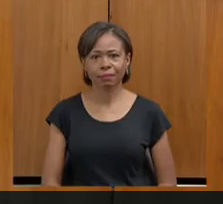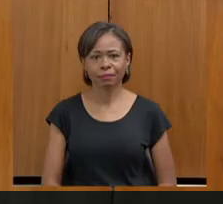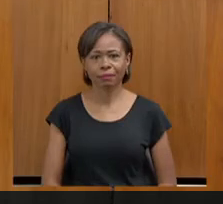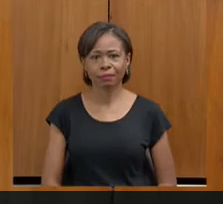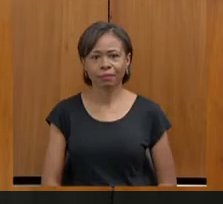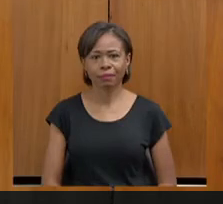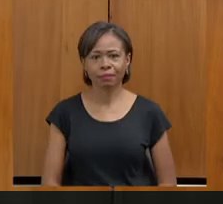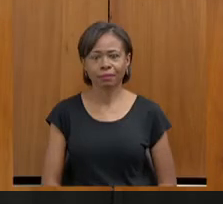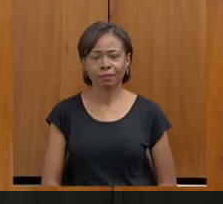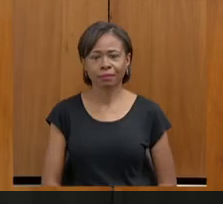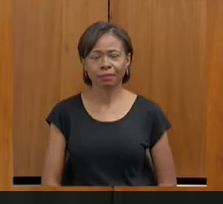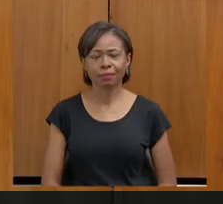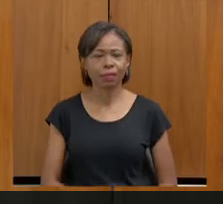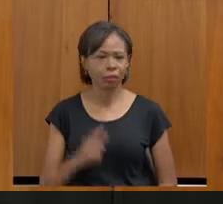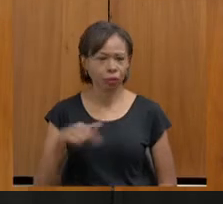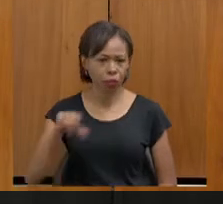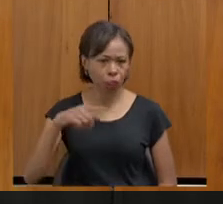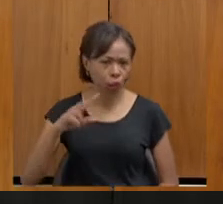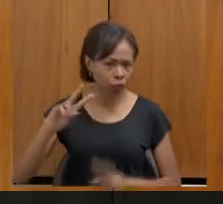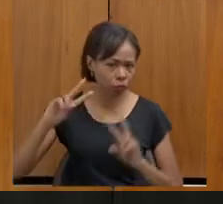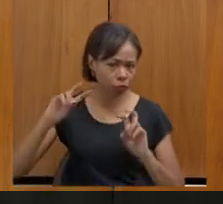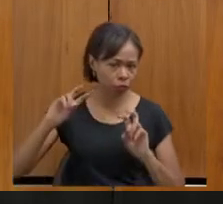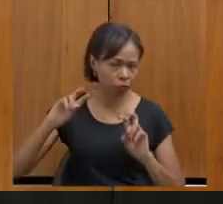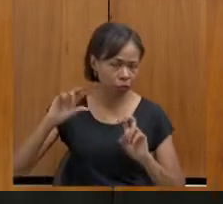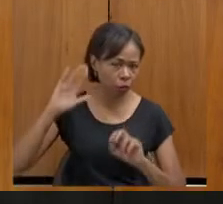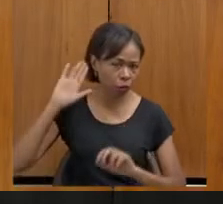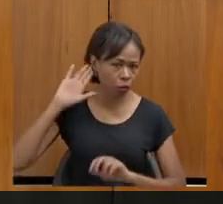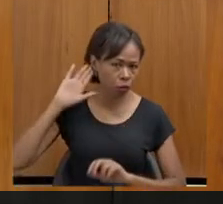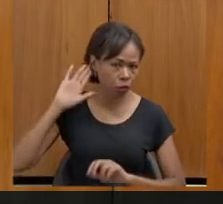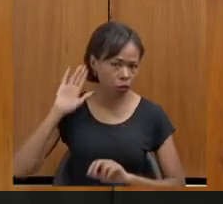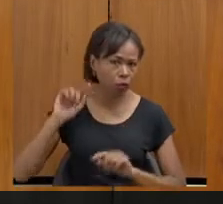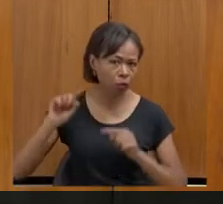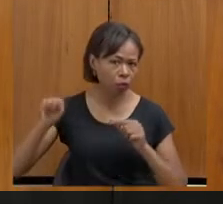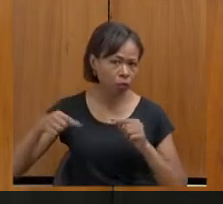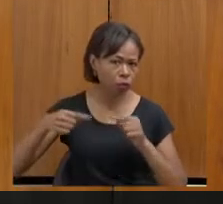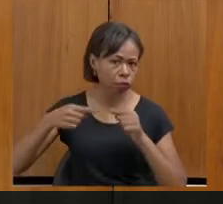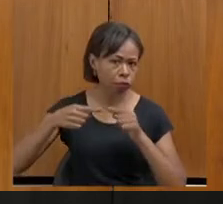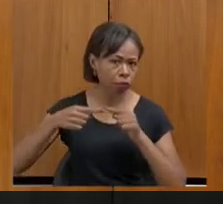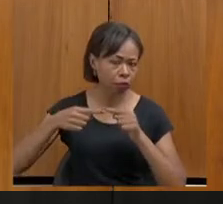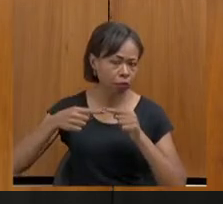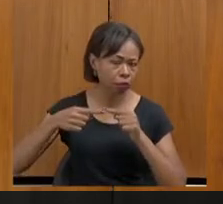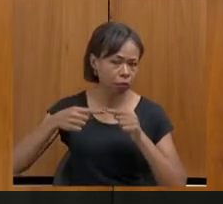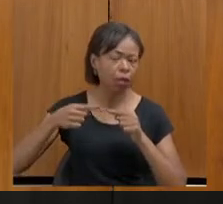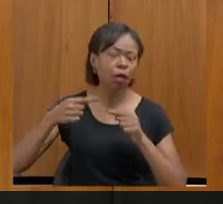Oi, estão me ouvindo? A conexão caiu. Agora estamos, novamente.